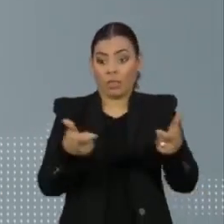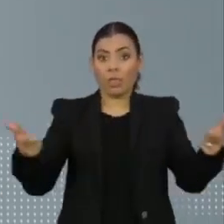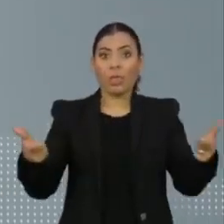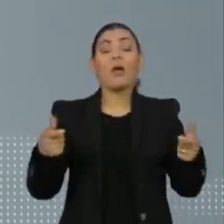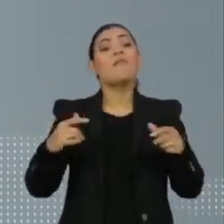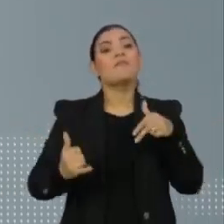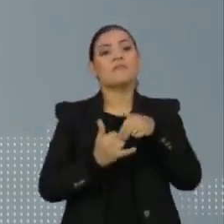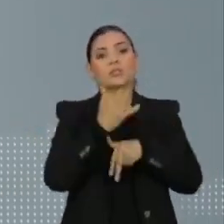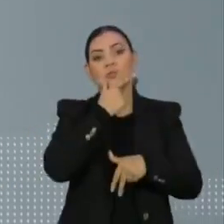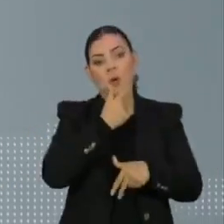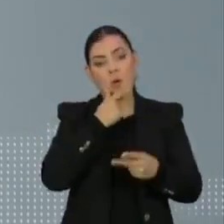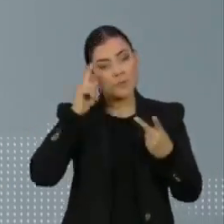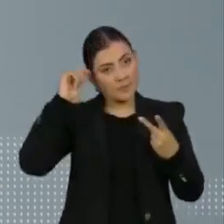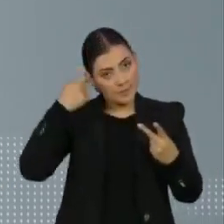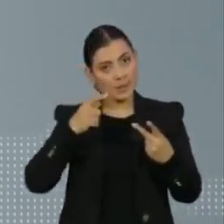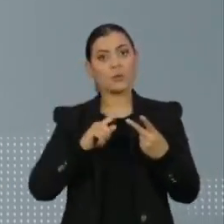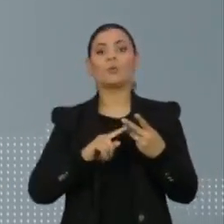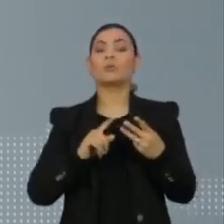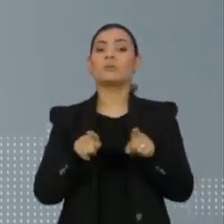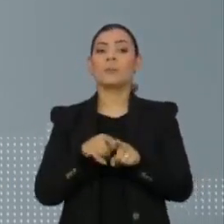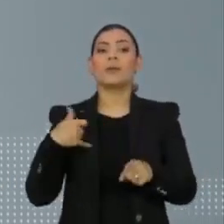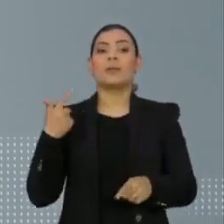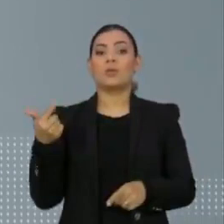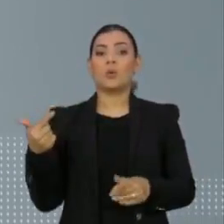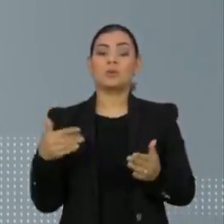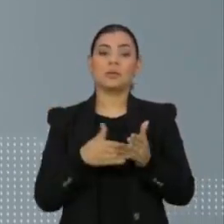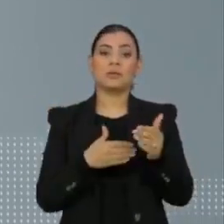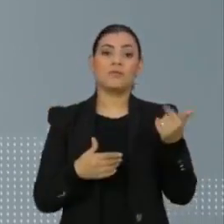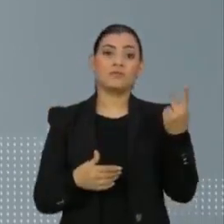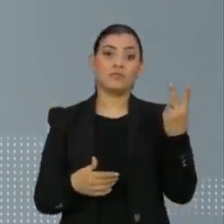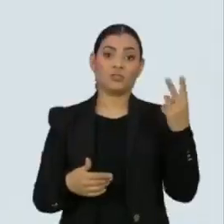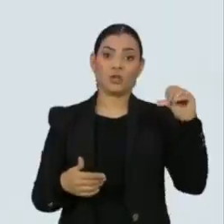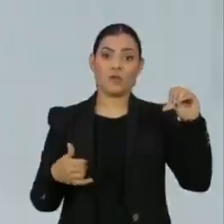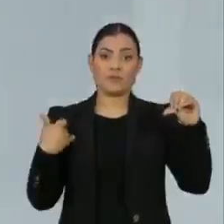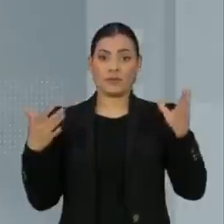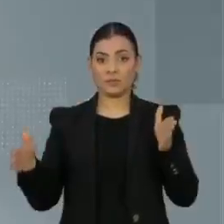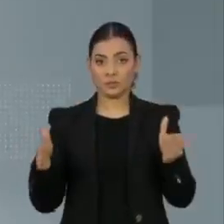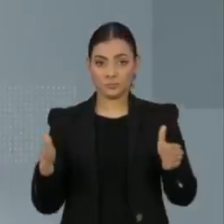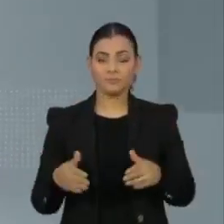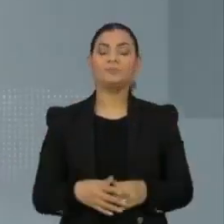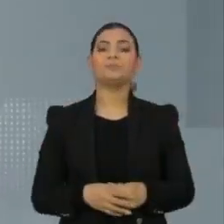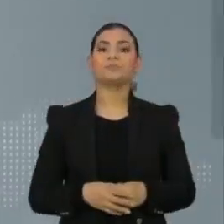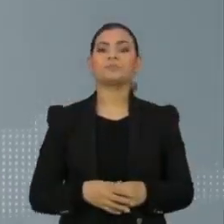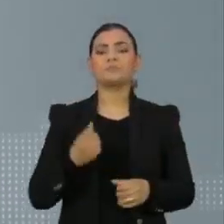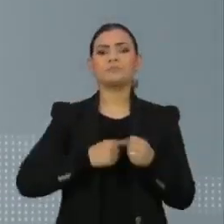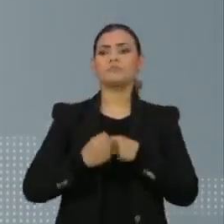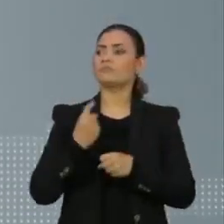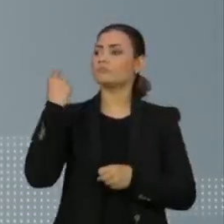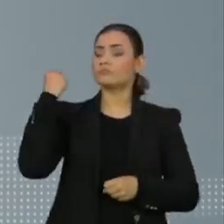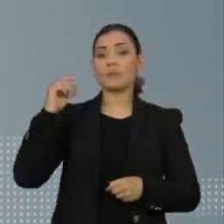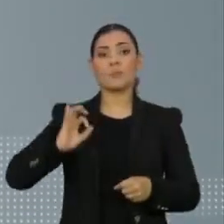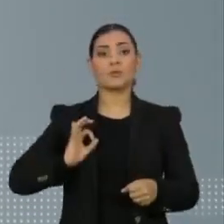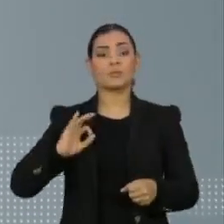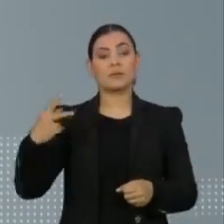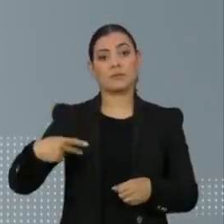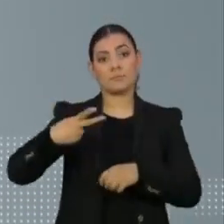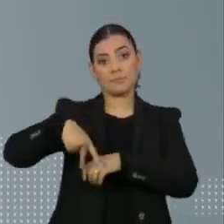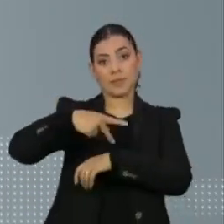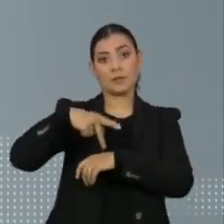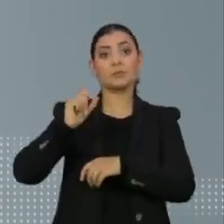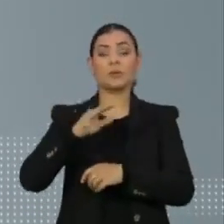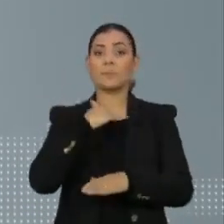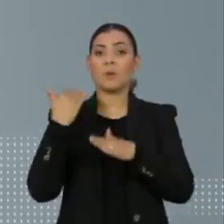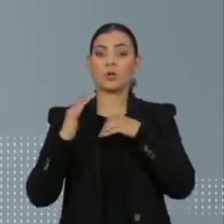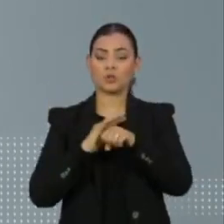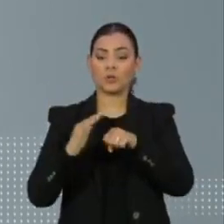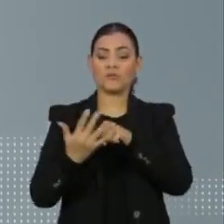vítimas era de homens, negros e tinha entre 12 e 29 anos. O ano passado, entre os policiais do país, as mortes por covid